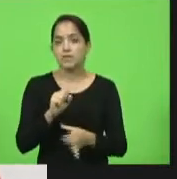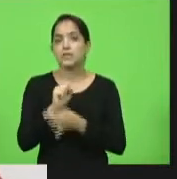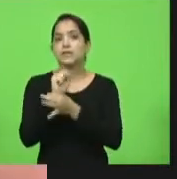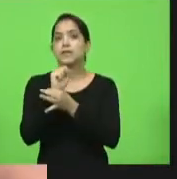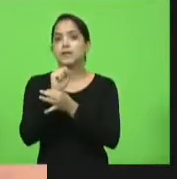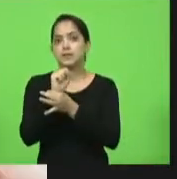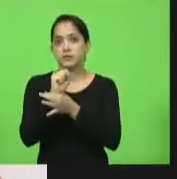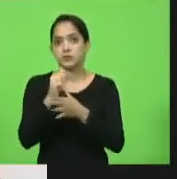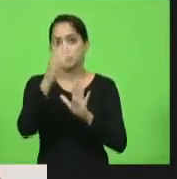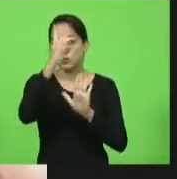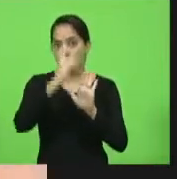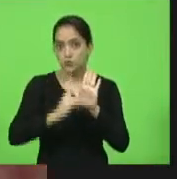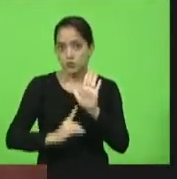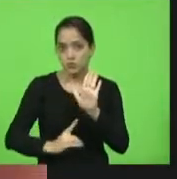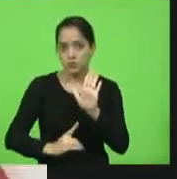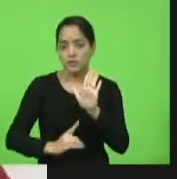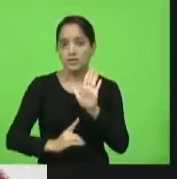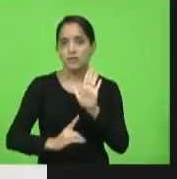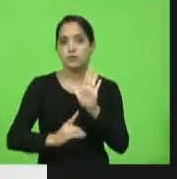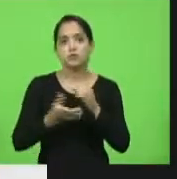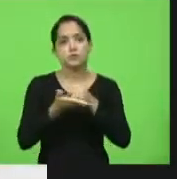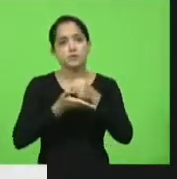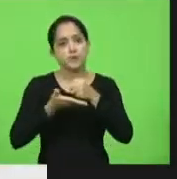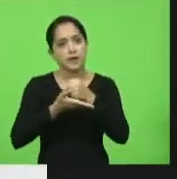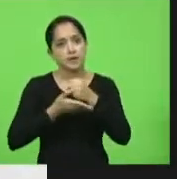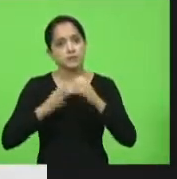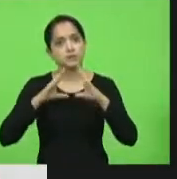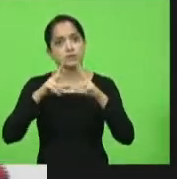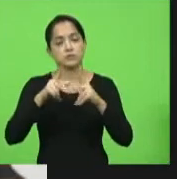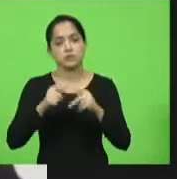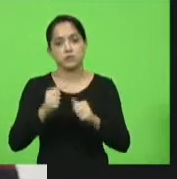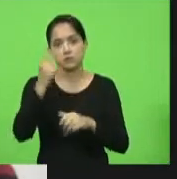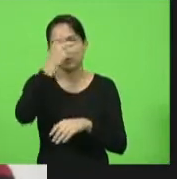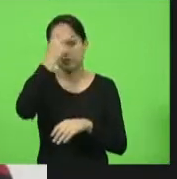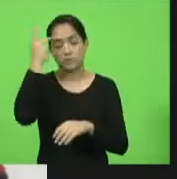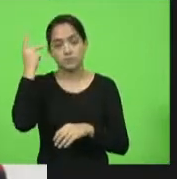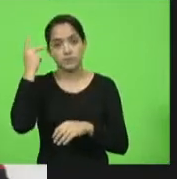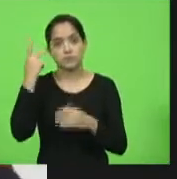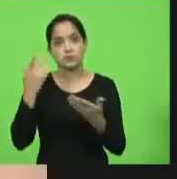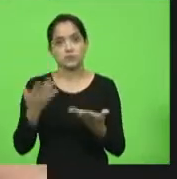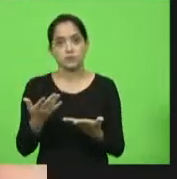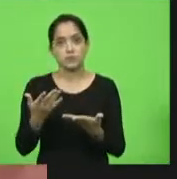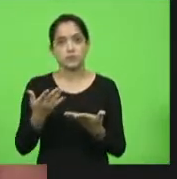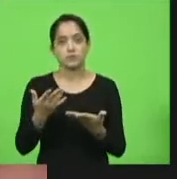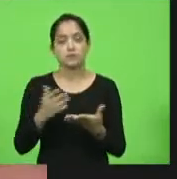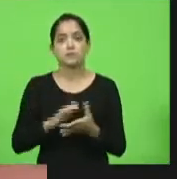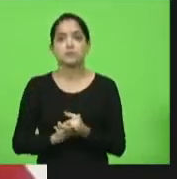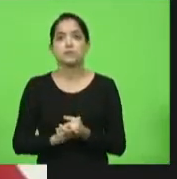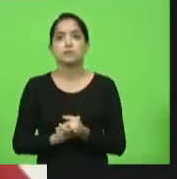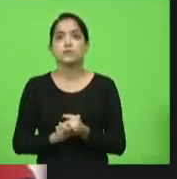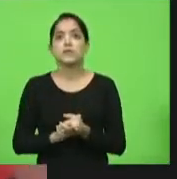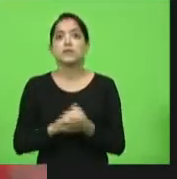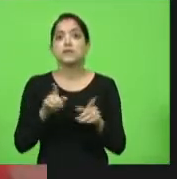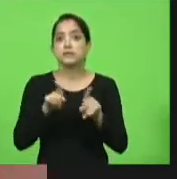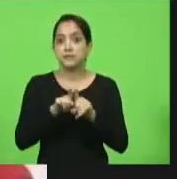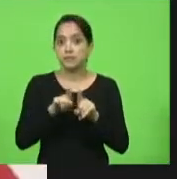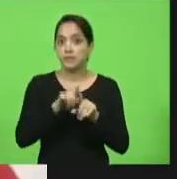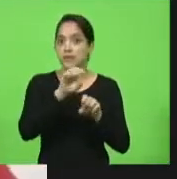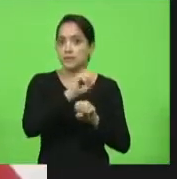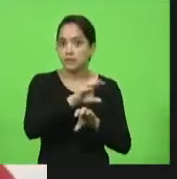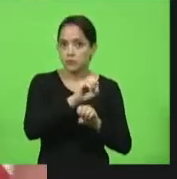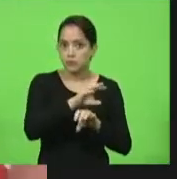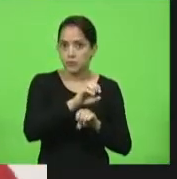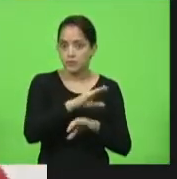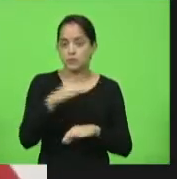os direitos mínimos de todos os cidadãos e cidadãs e no sentido de termos uma educação